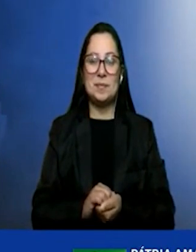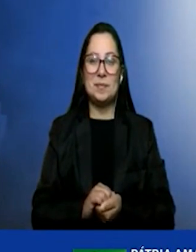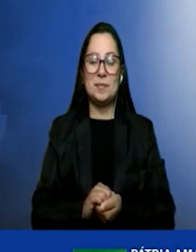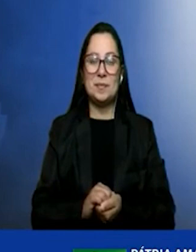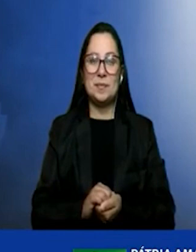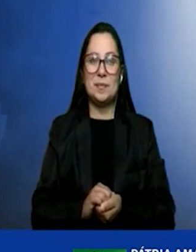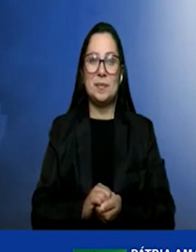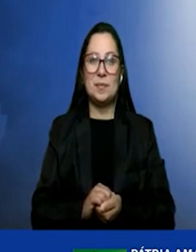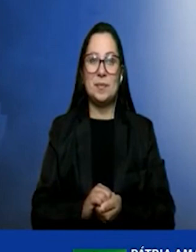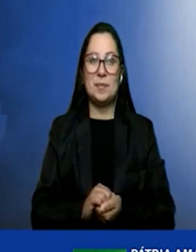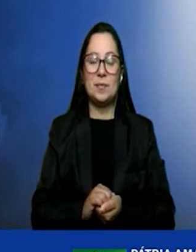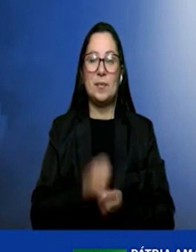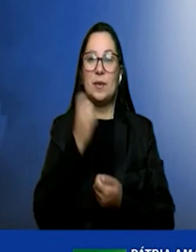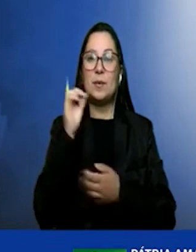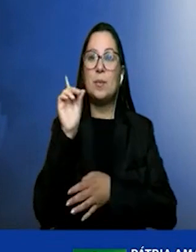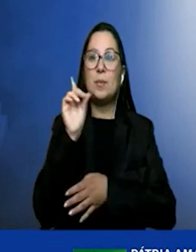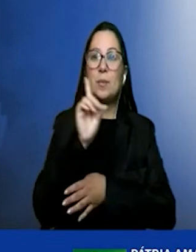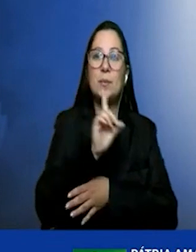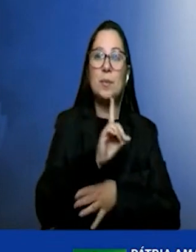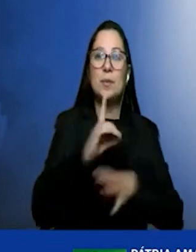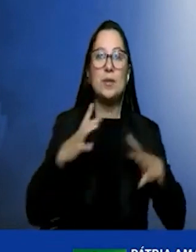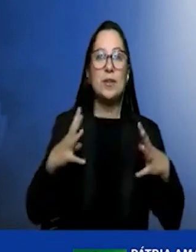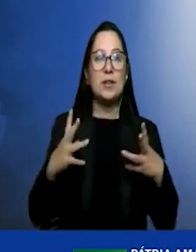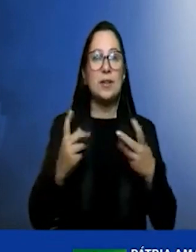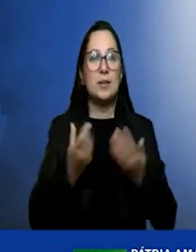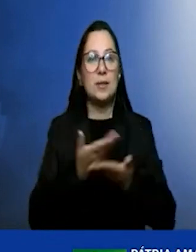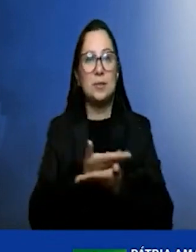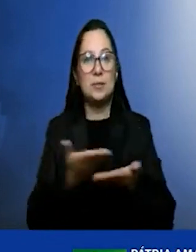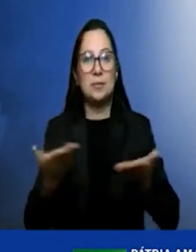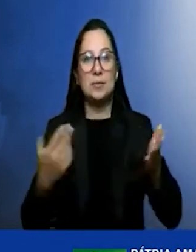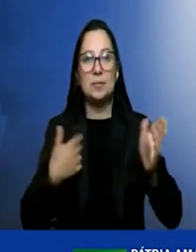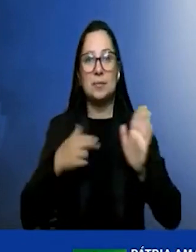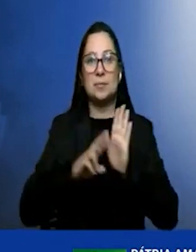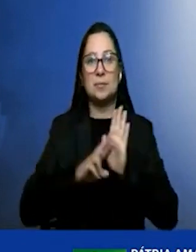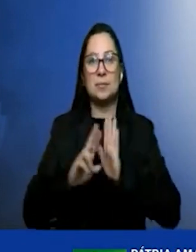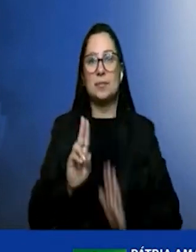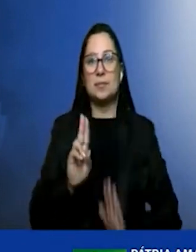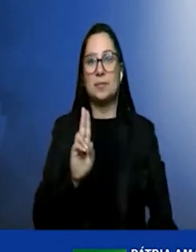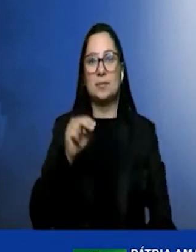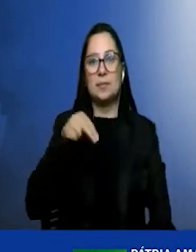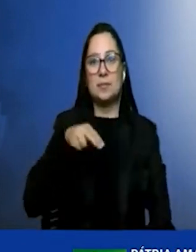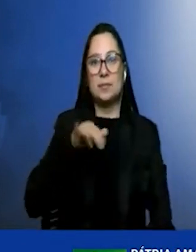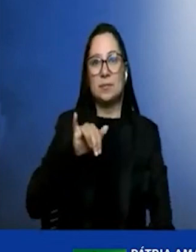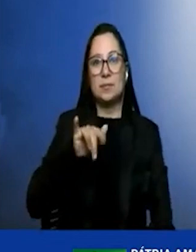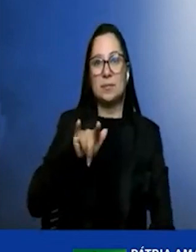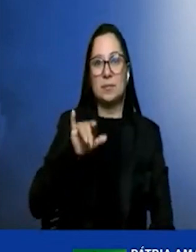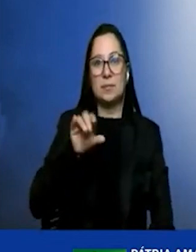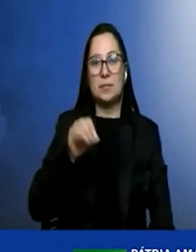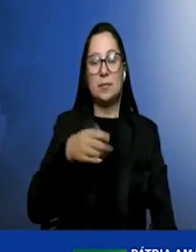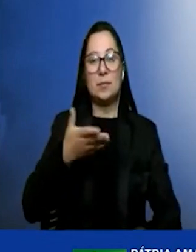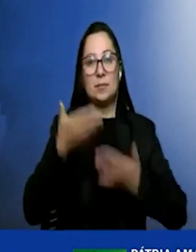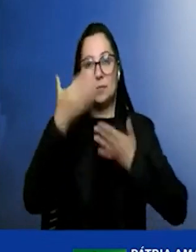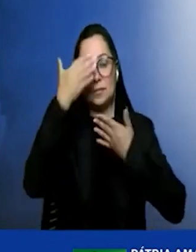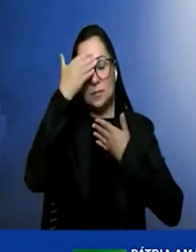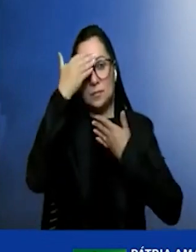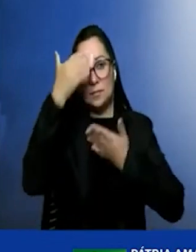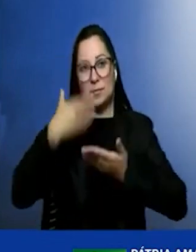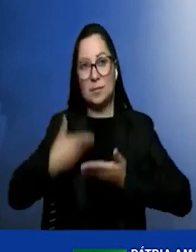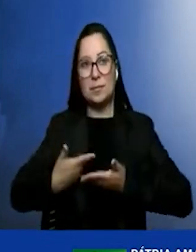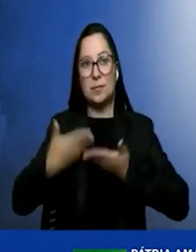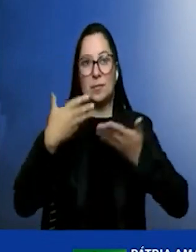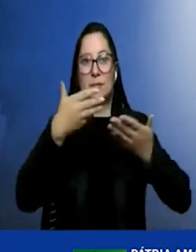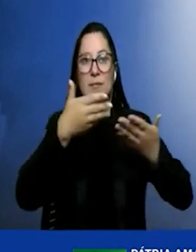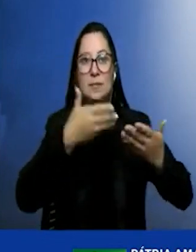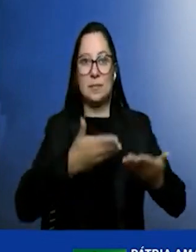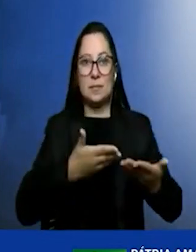Bom dia a todos. Em nome da Unigel, gostaria de agradecer o convite da Confederação